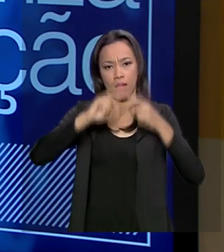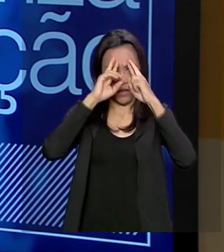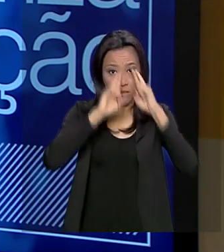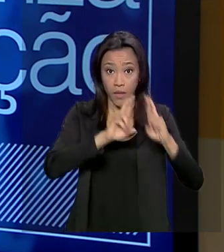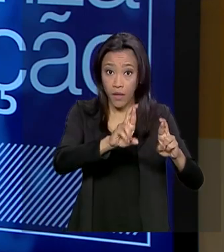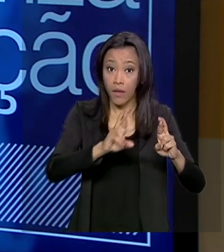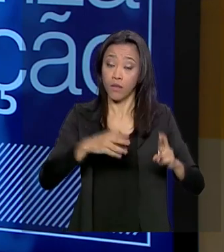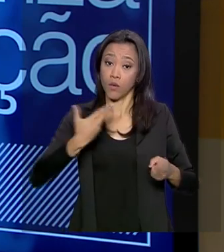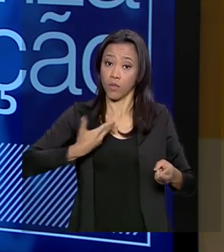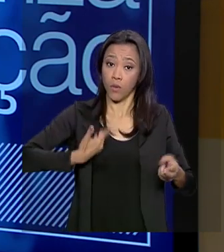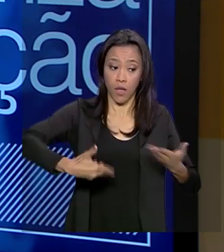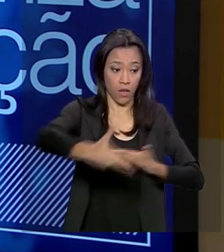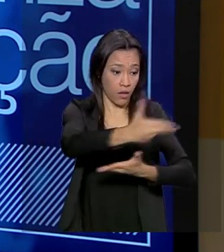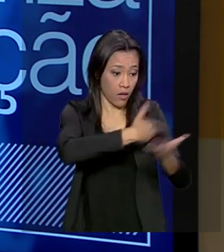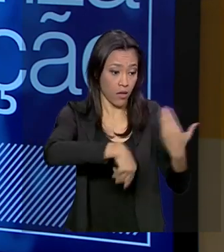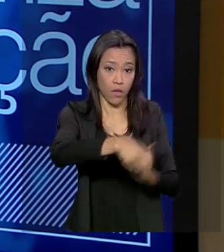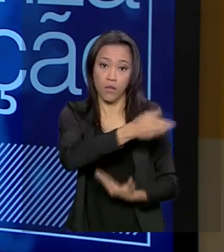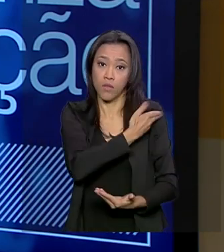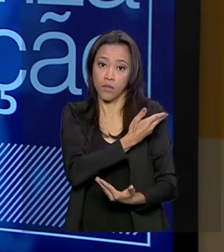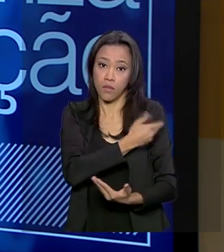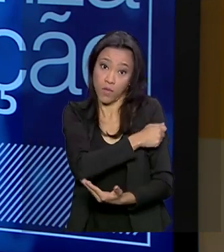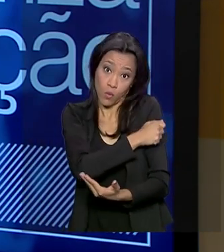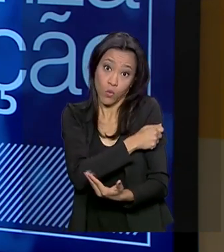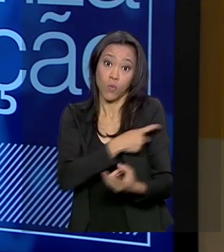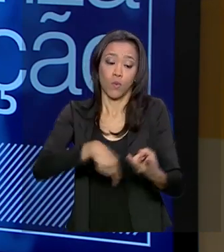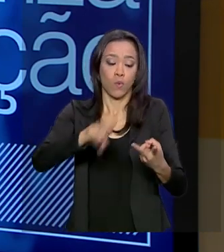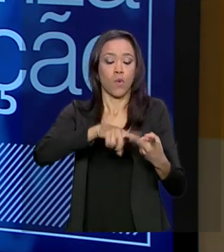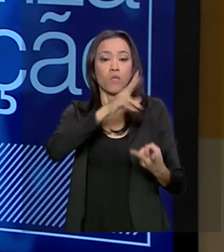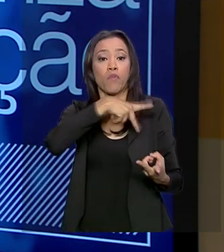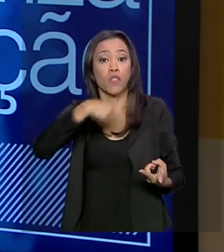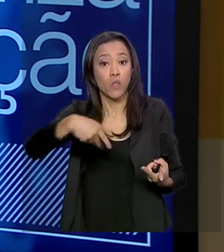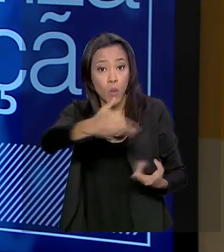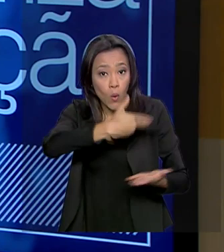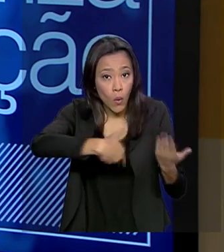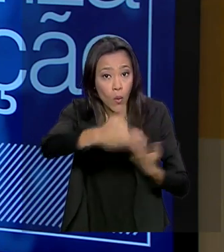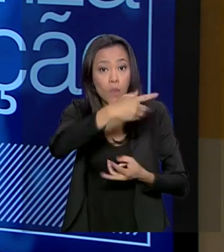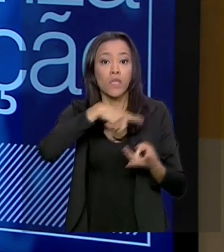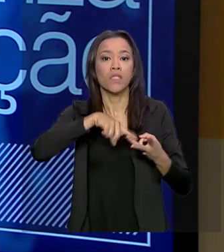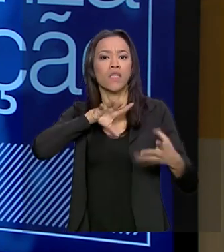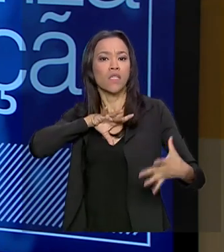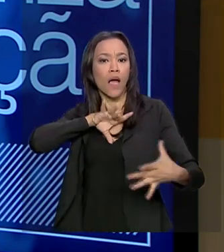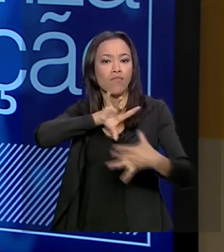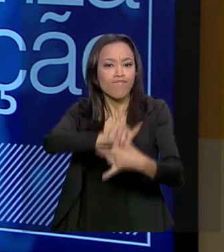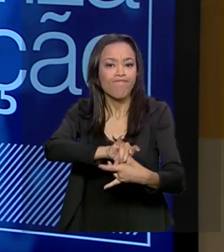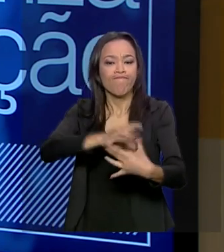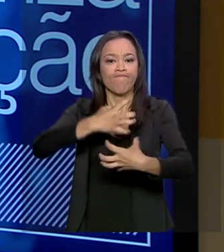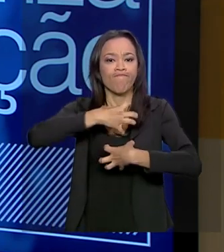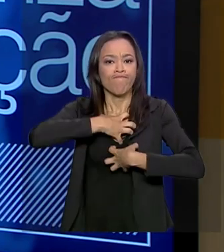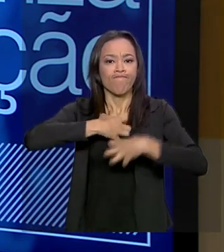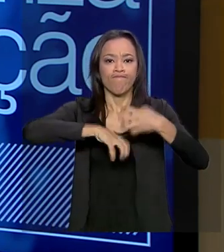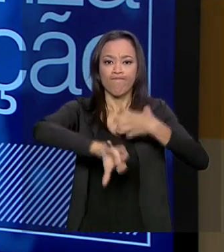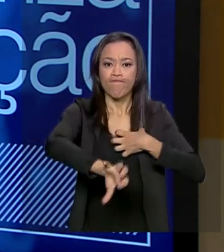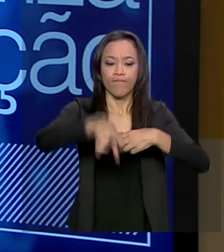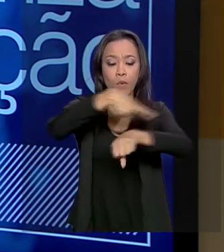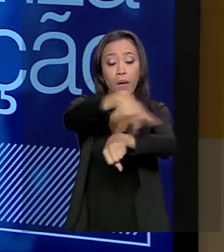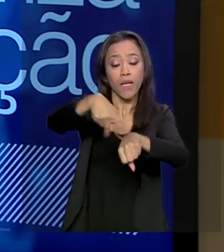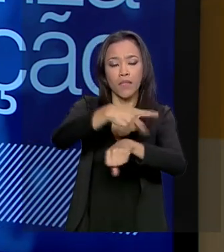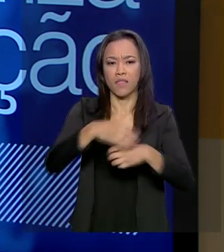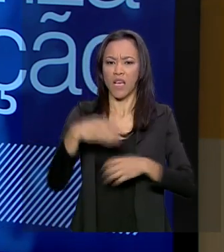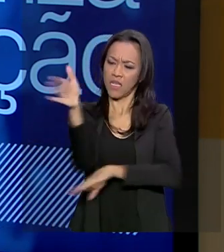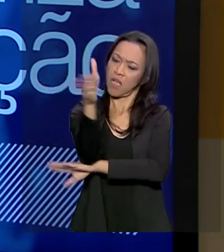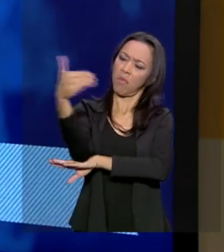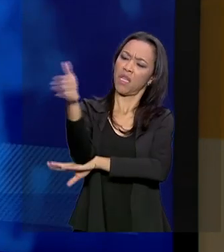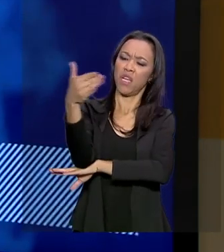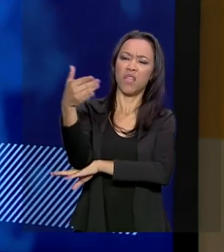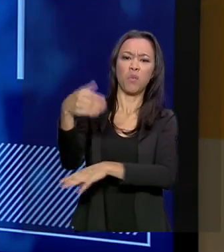respeito aos professores, desse pertencimento a uma sociedade, a um país. Essa noção que a bandeira nacional não é um